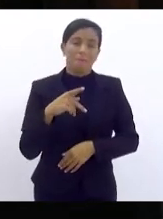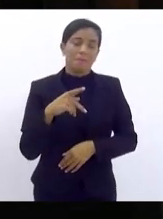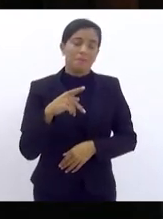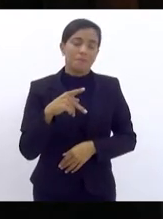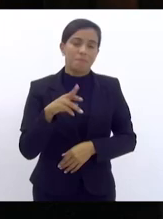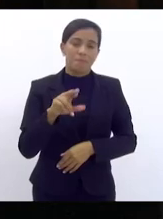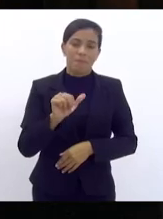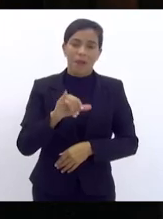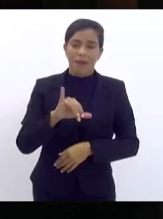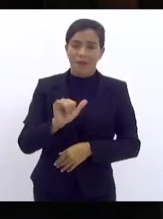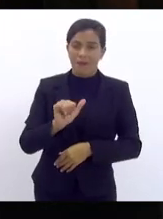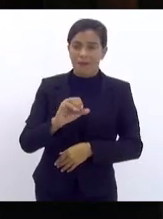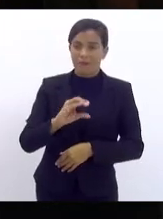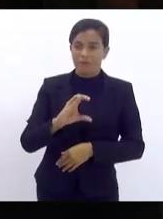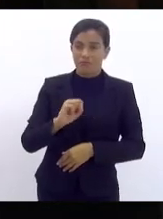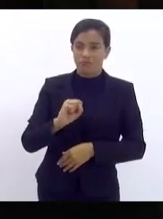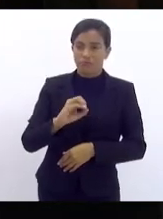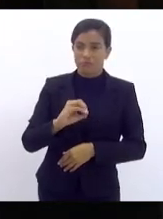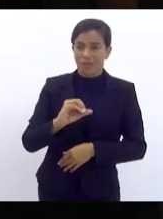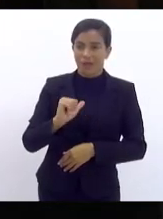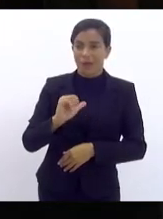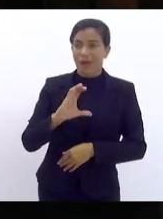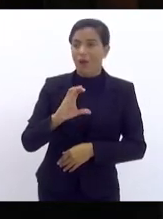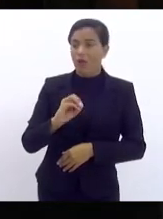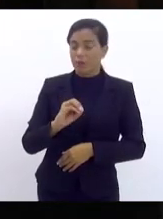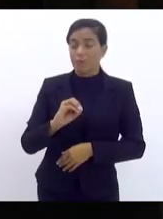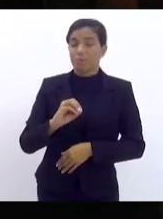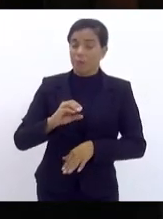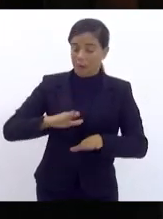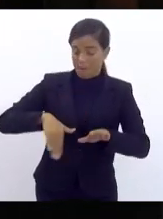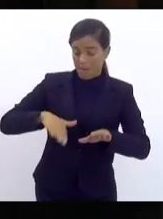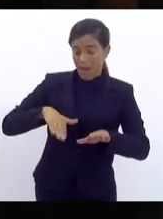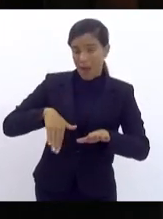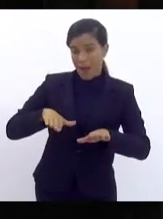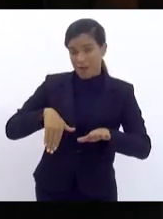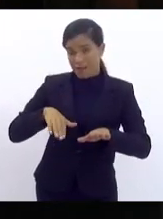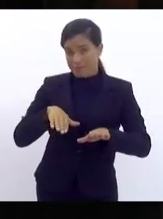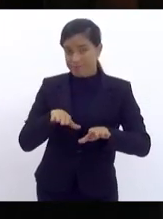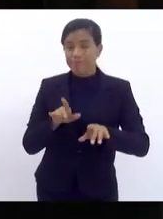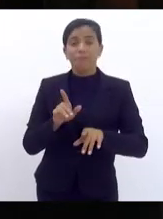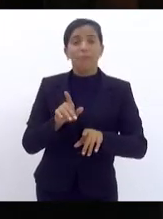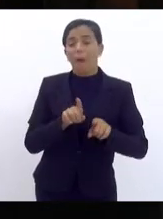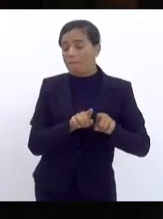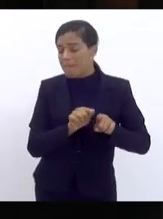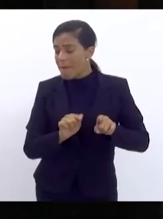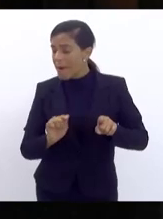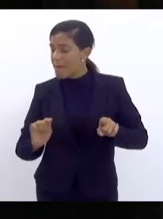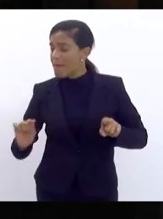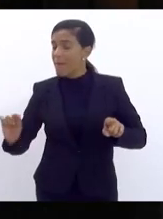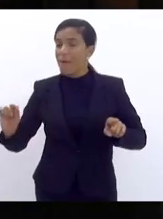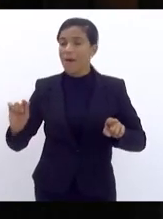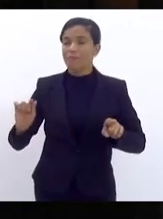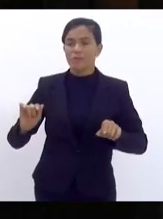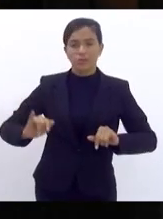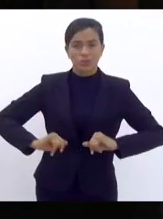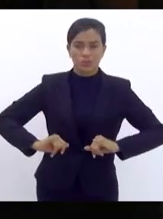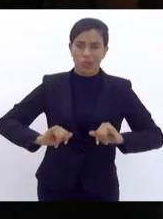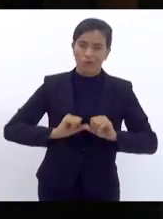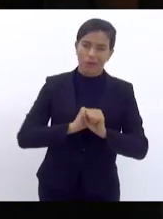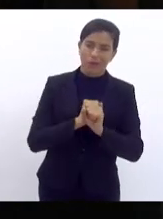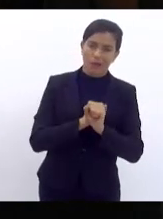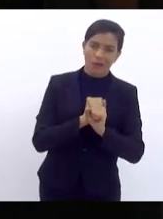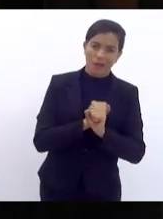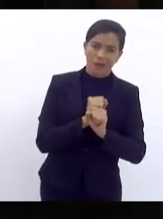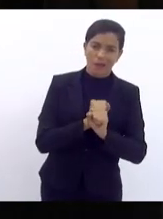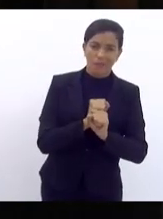todos que moram na redondeza da Praia do Saco sofrem muito, há anos, com essa questão. São